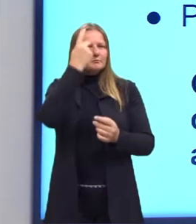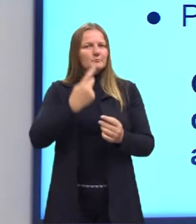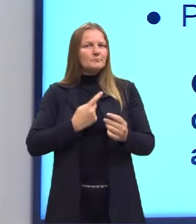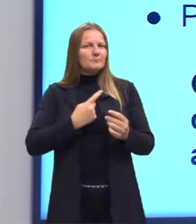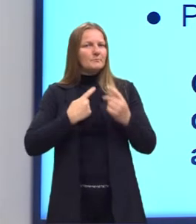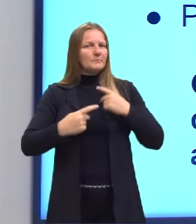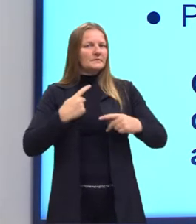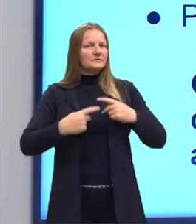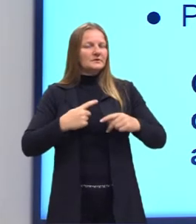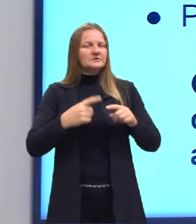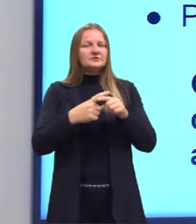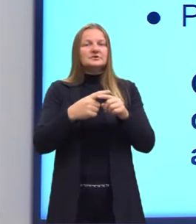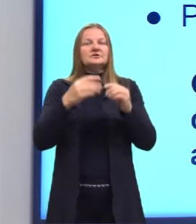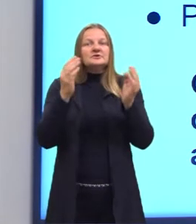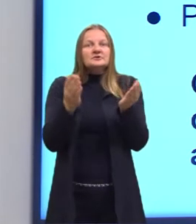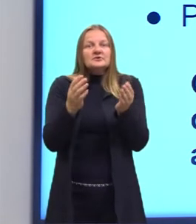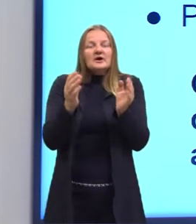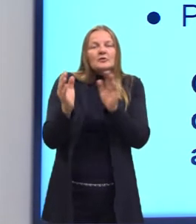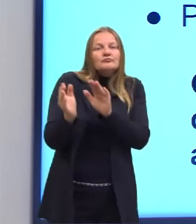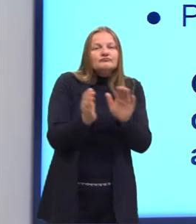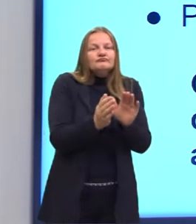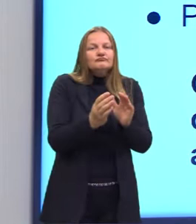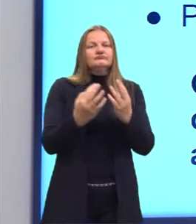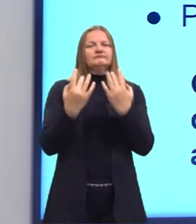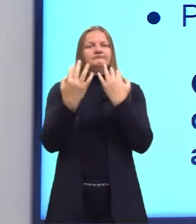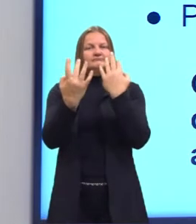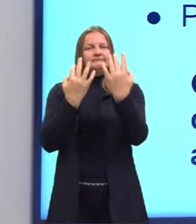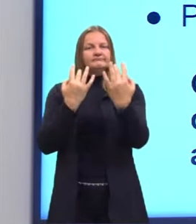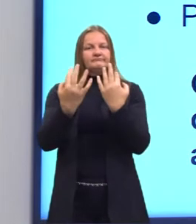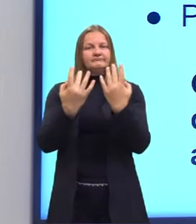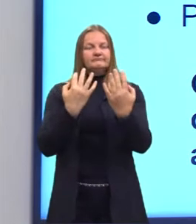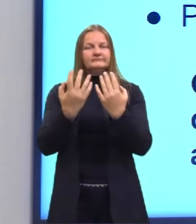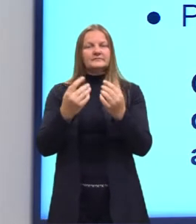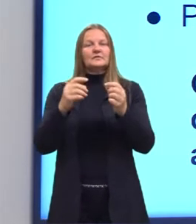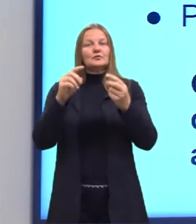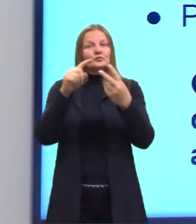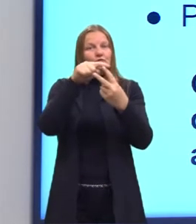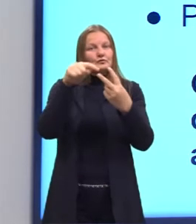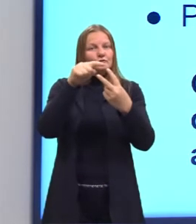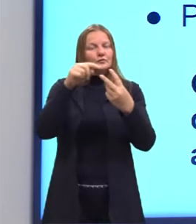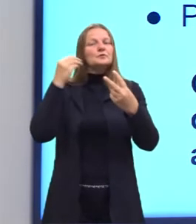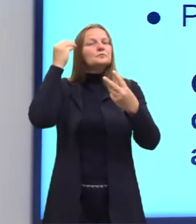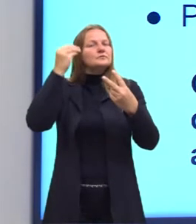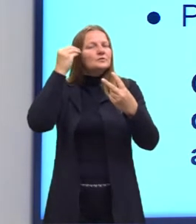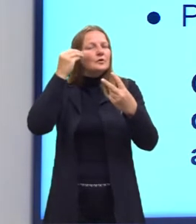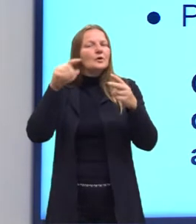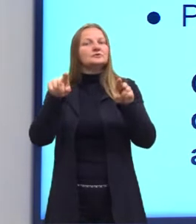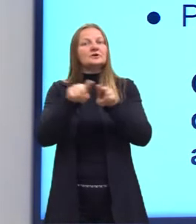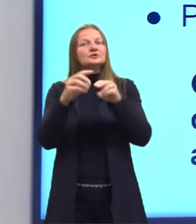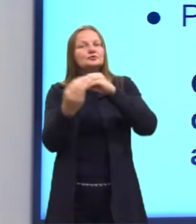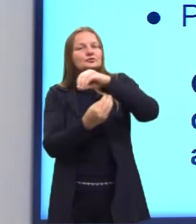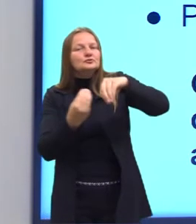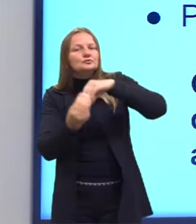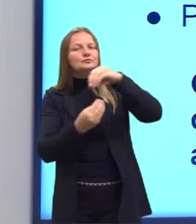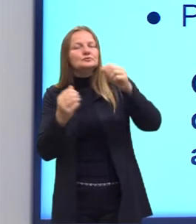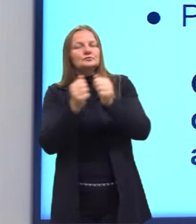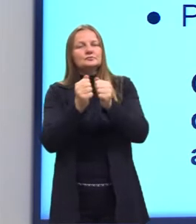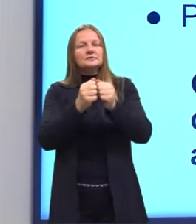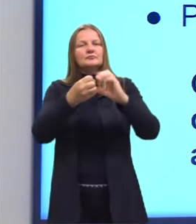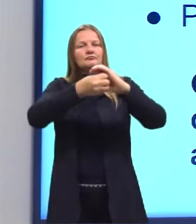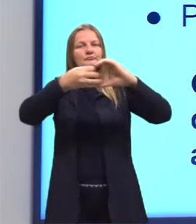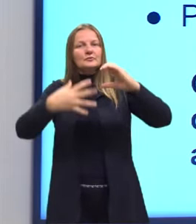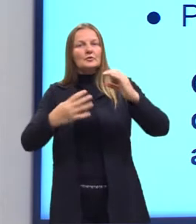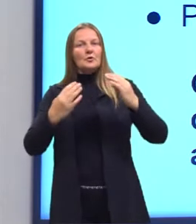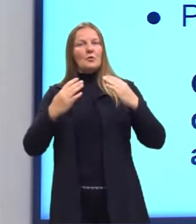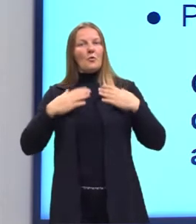Já o naturalismo, além dessa análise psicológica, também está preocupado o quê? Com os elementos